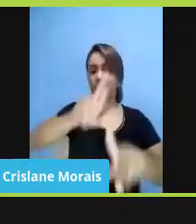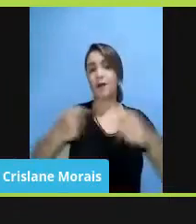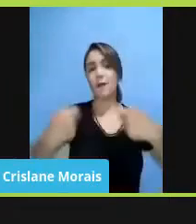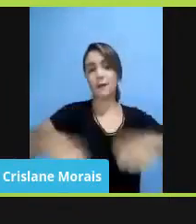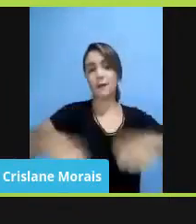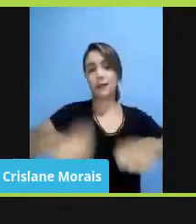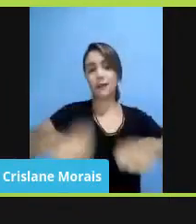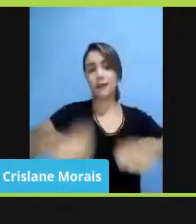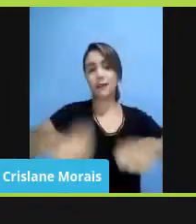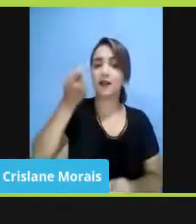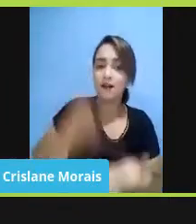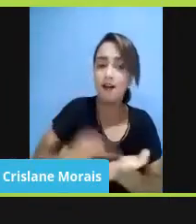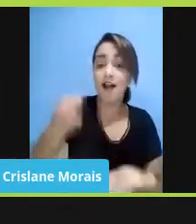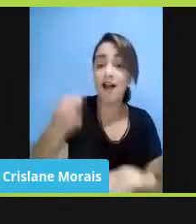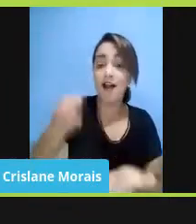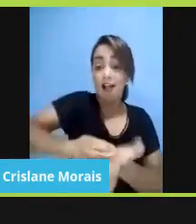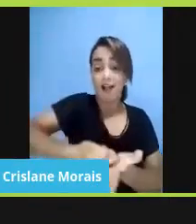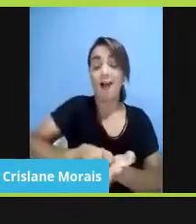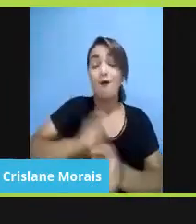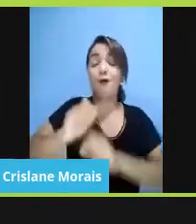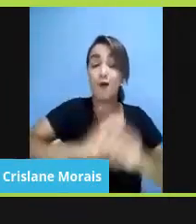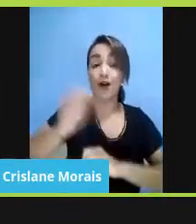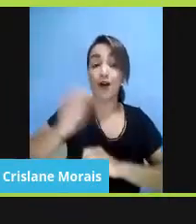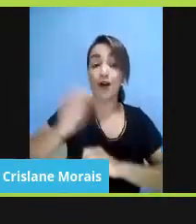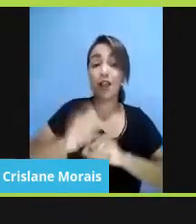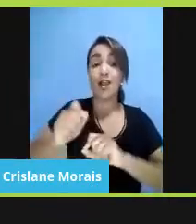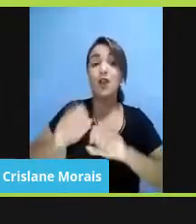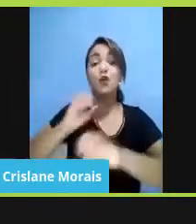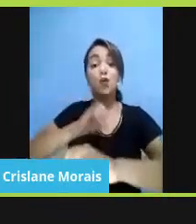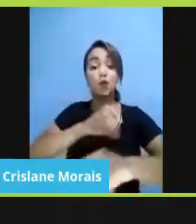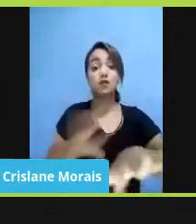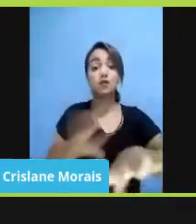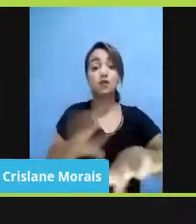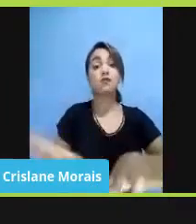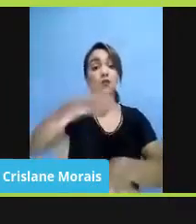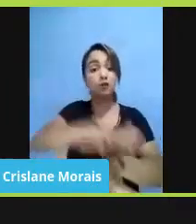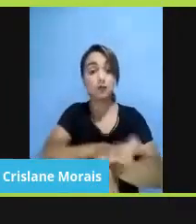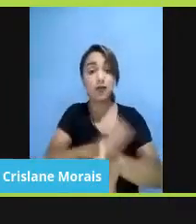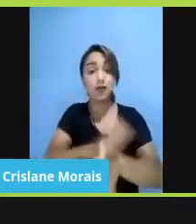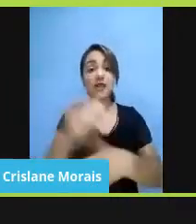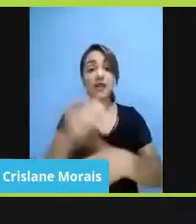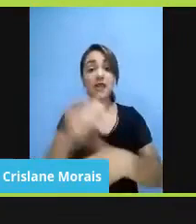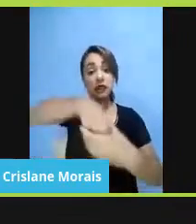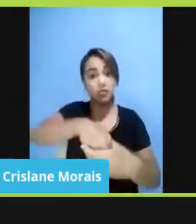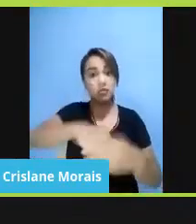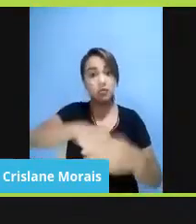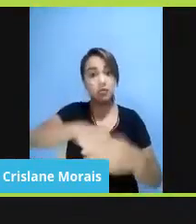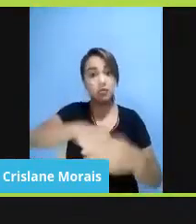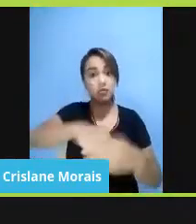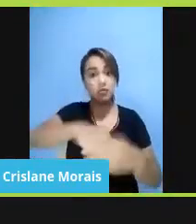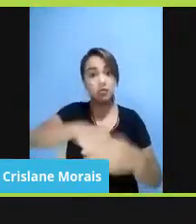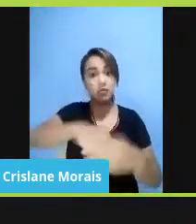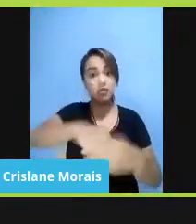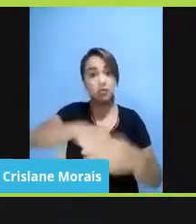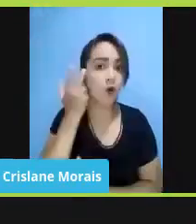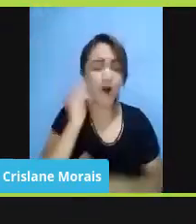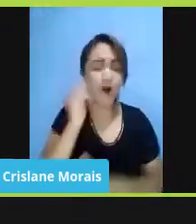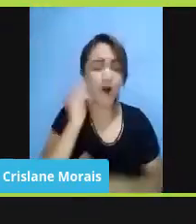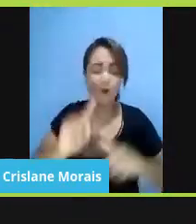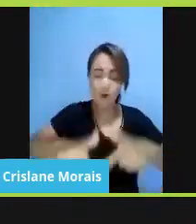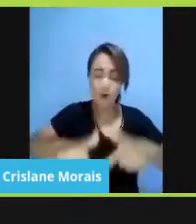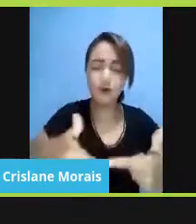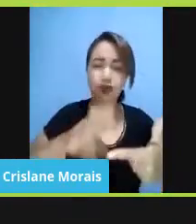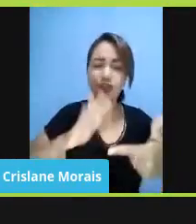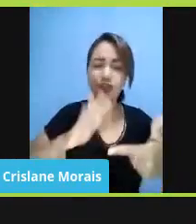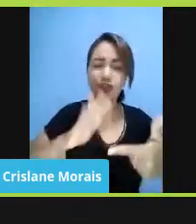especial fosse dentro da escola normal é uma luta, essa é uma luta desde que eu ingressei no